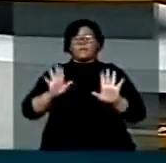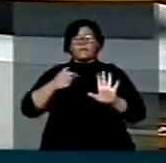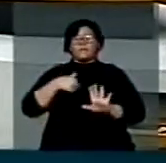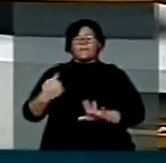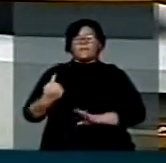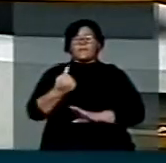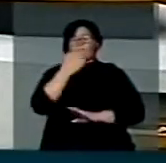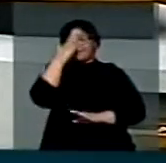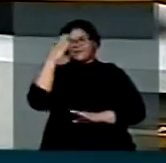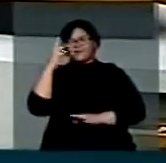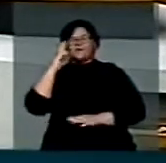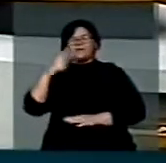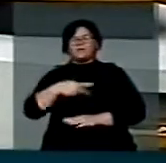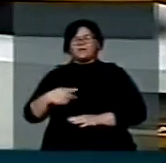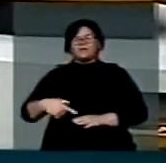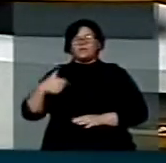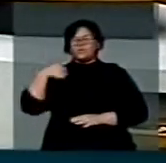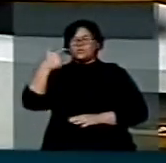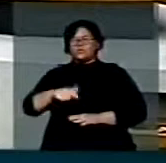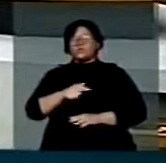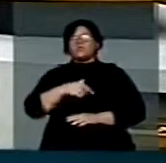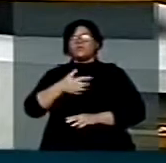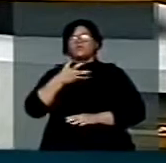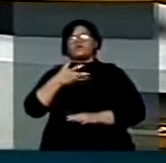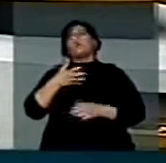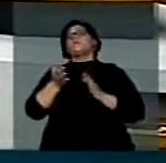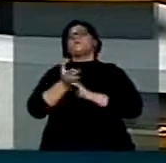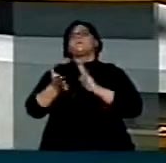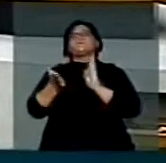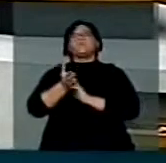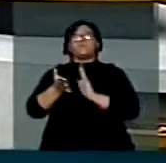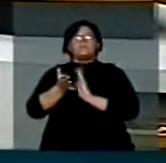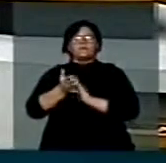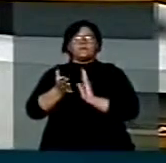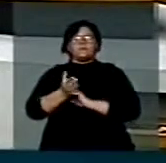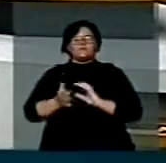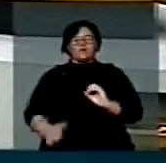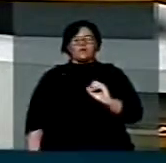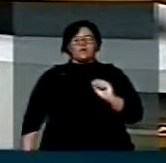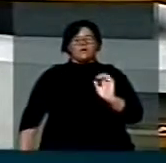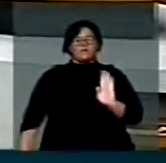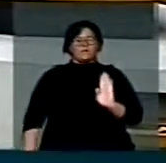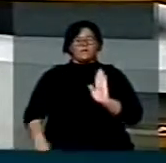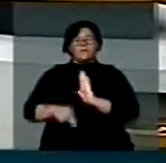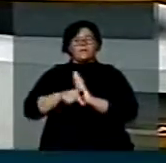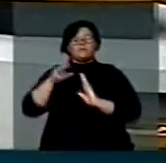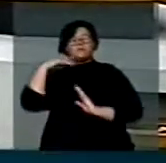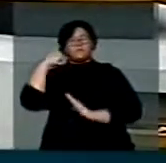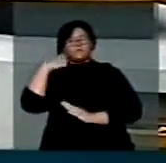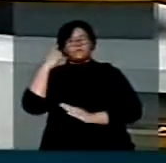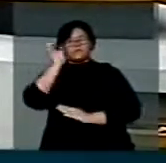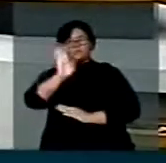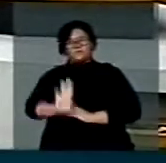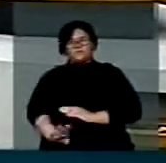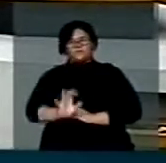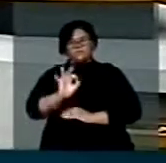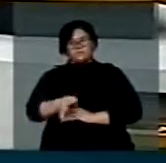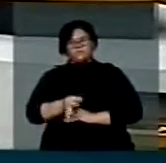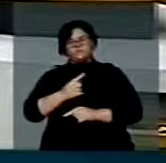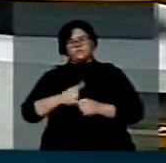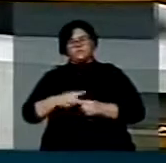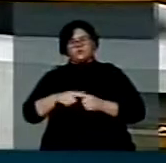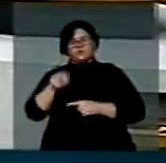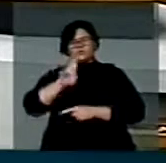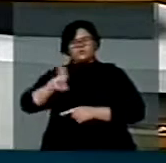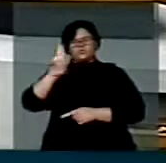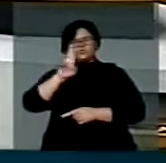tribuna, mais uma vez, para benizar a OAB, Ódios Advogados do Brasil, que através de uma